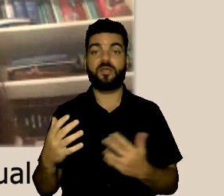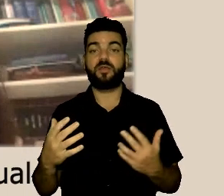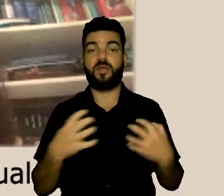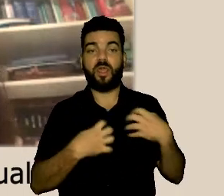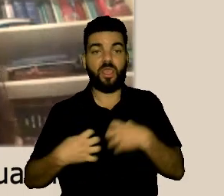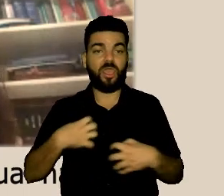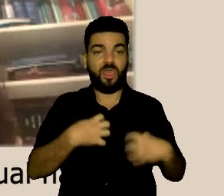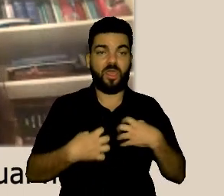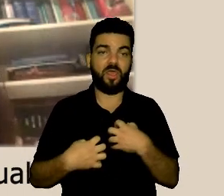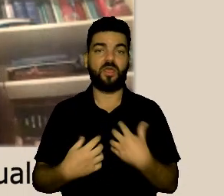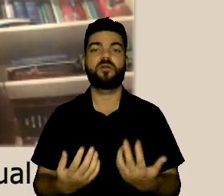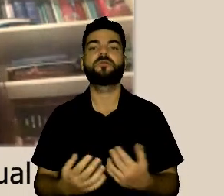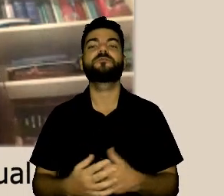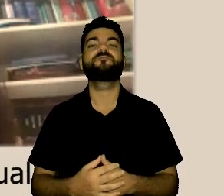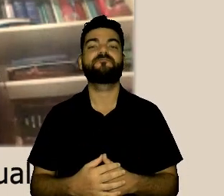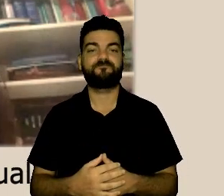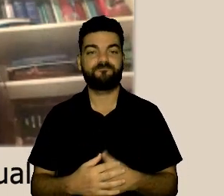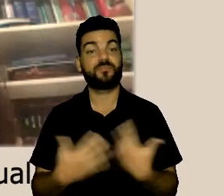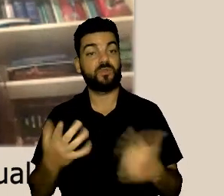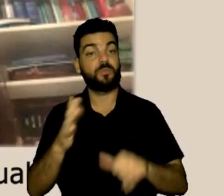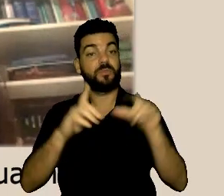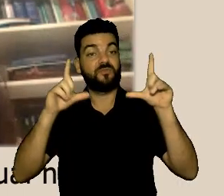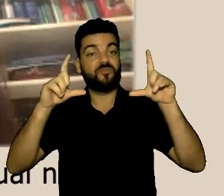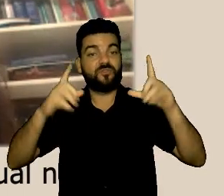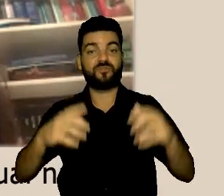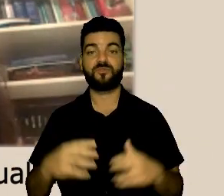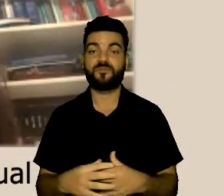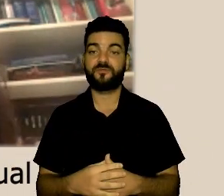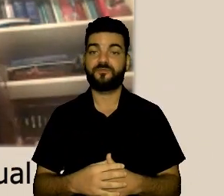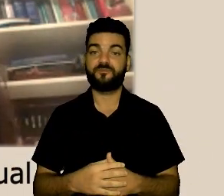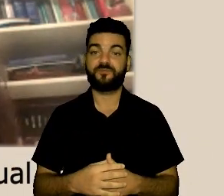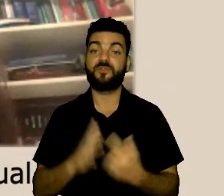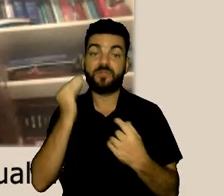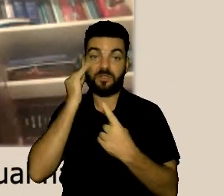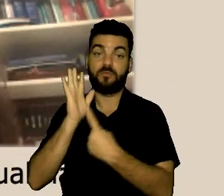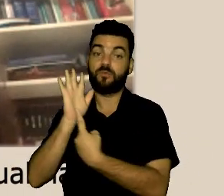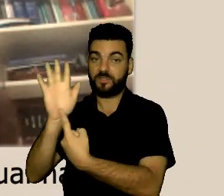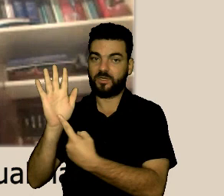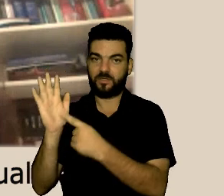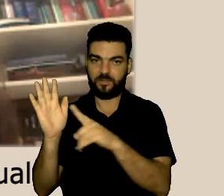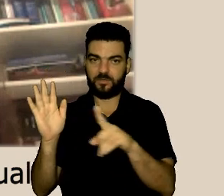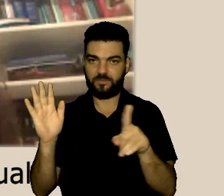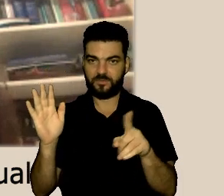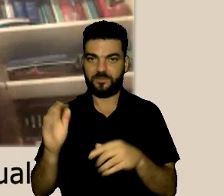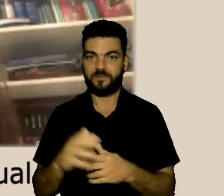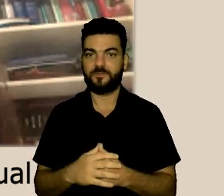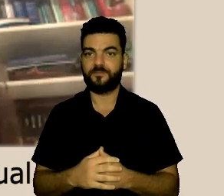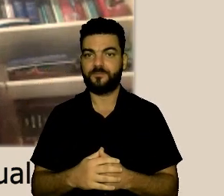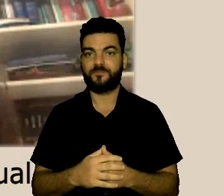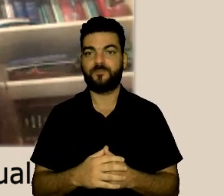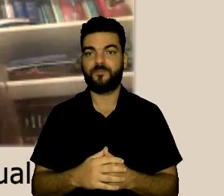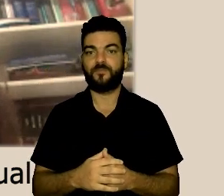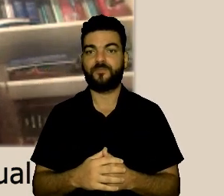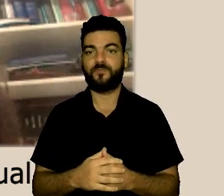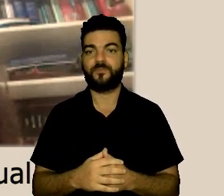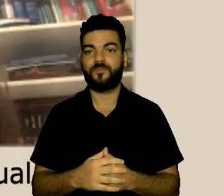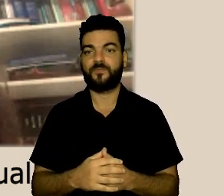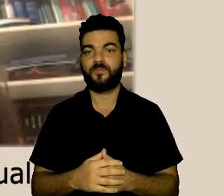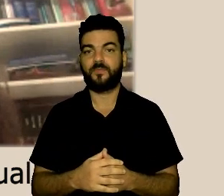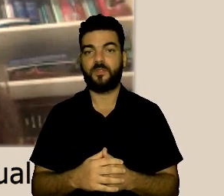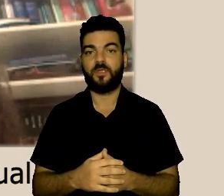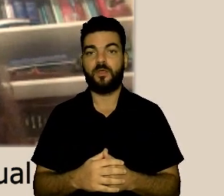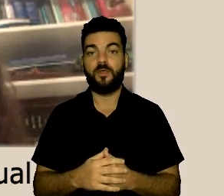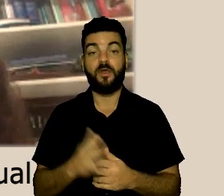vamos visualizar no nosso PowerPoint é exatamente esse. E